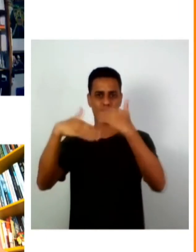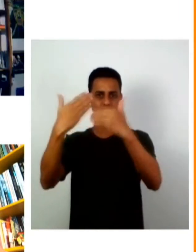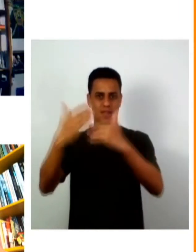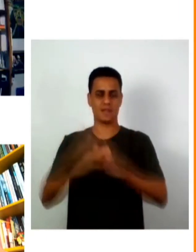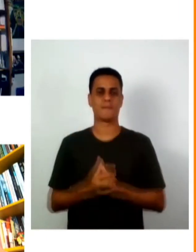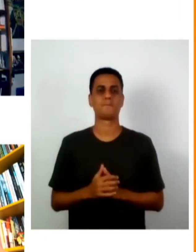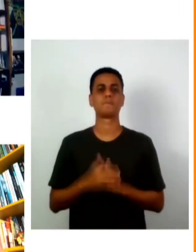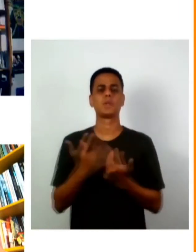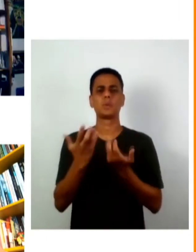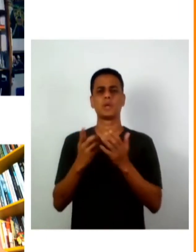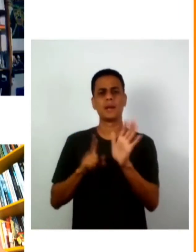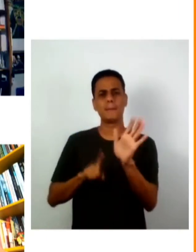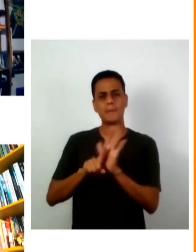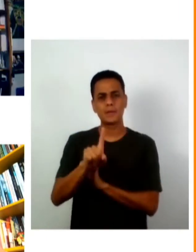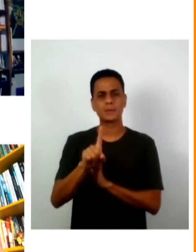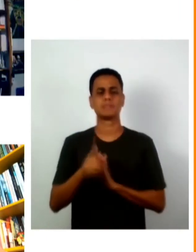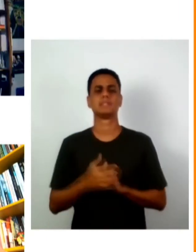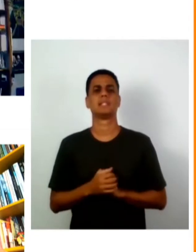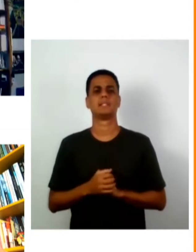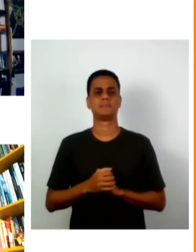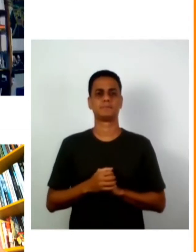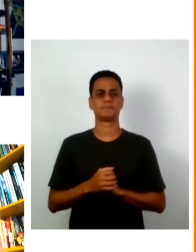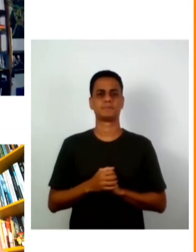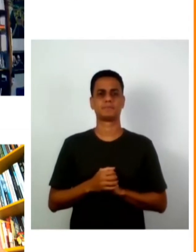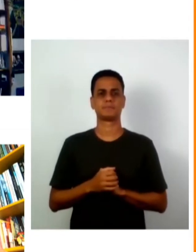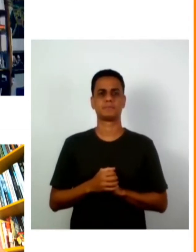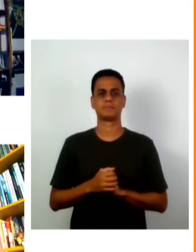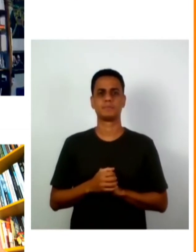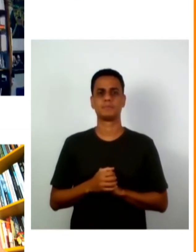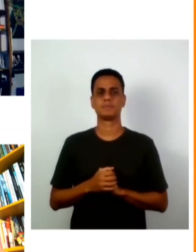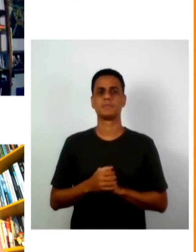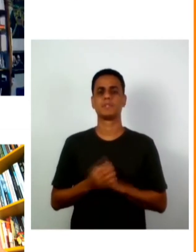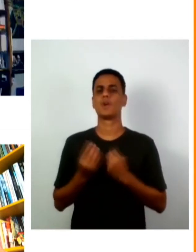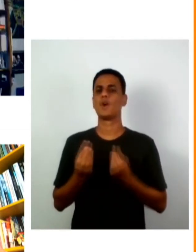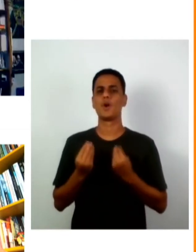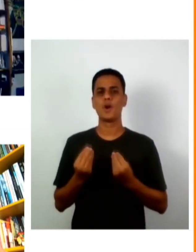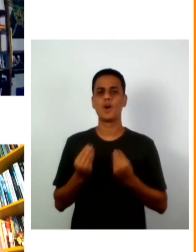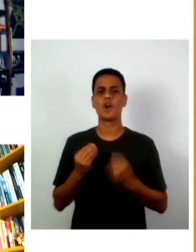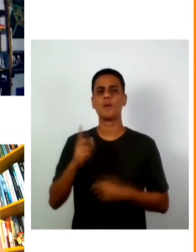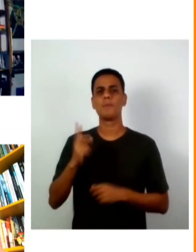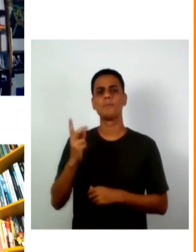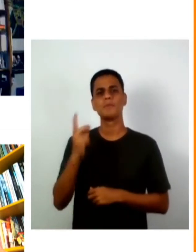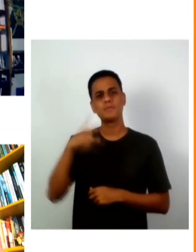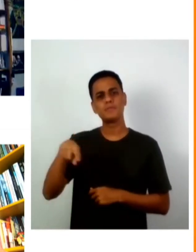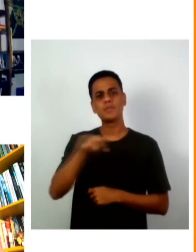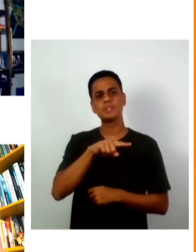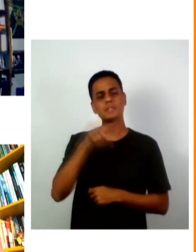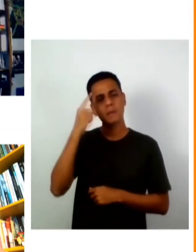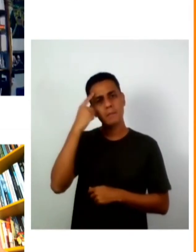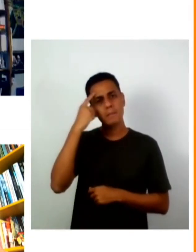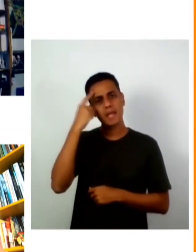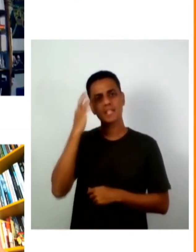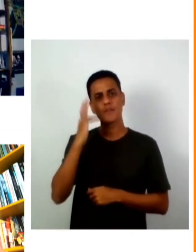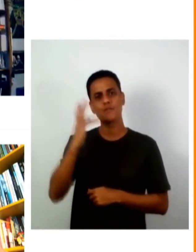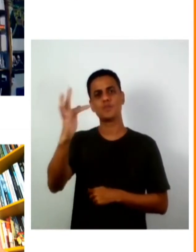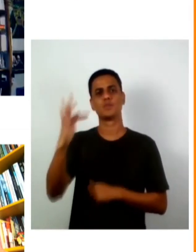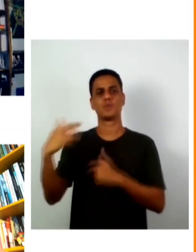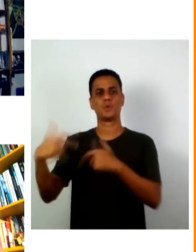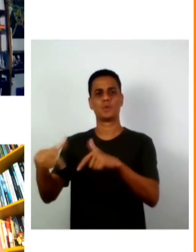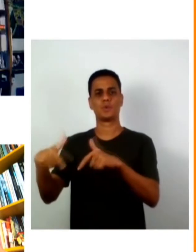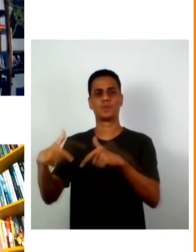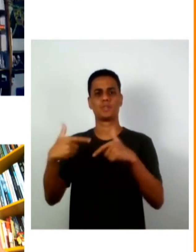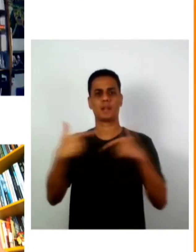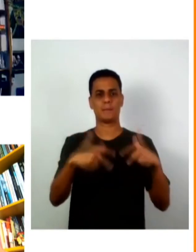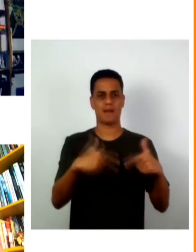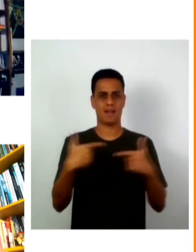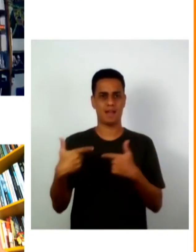perguntar eu queria perguntar a vocês como vocês veem o futuro do seu trabalho em